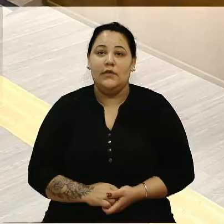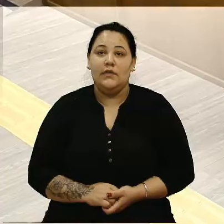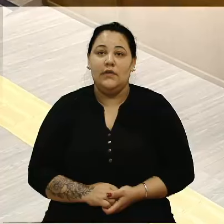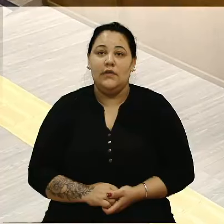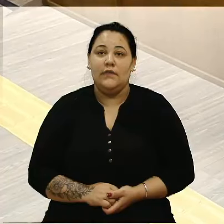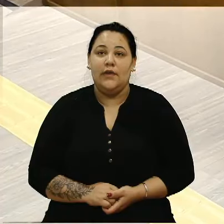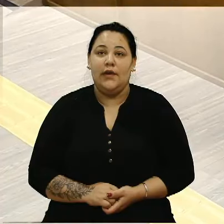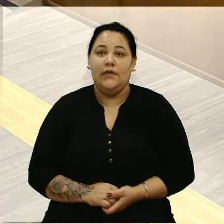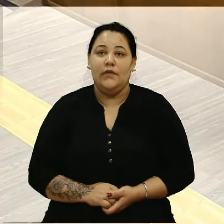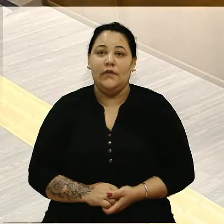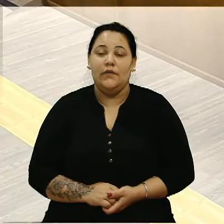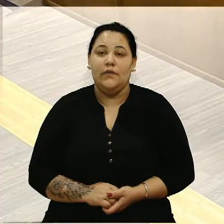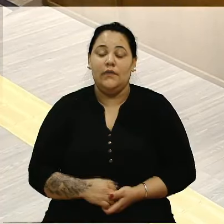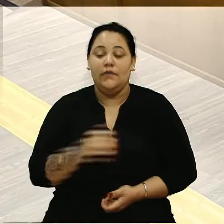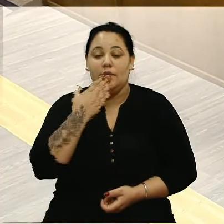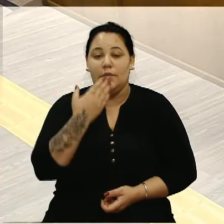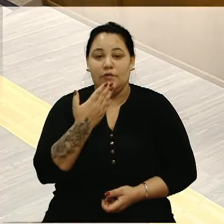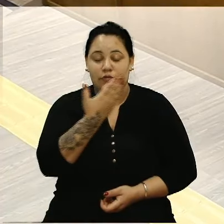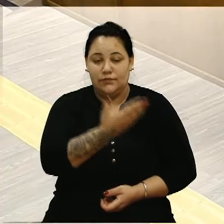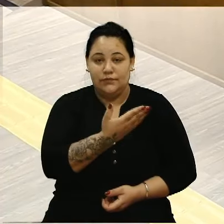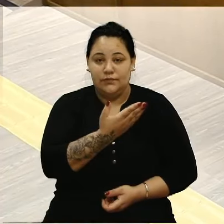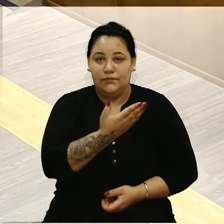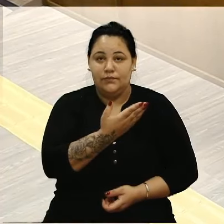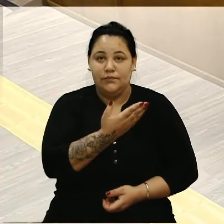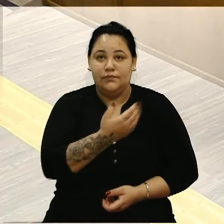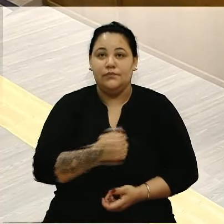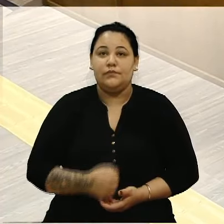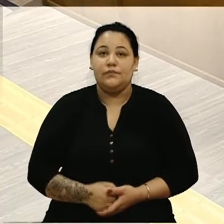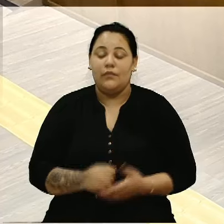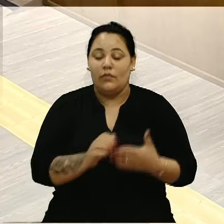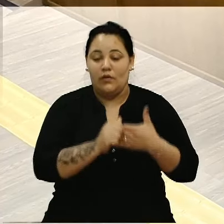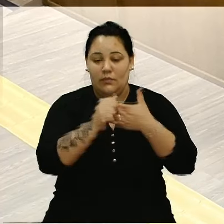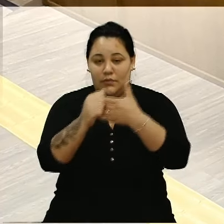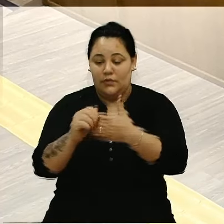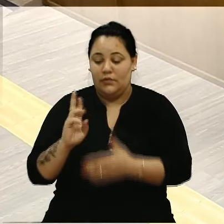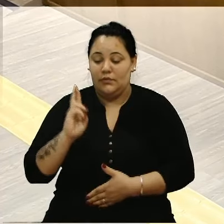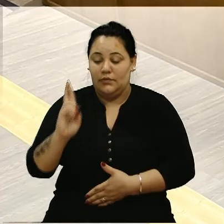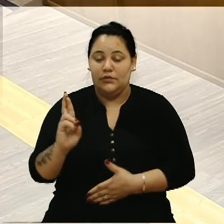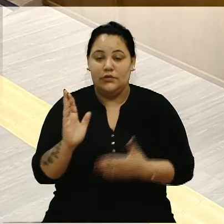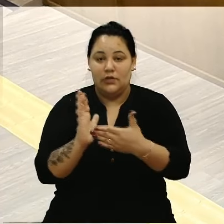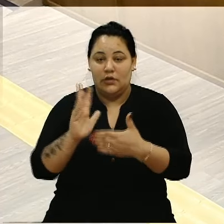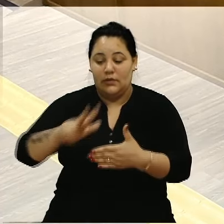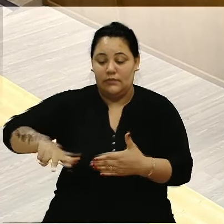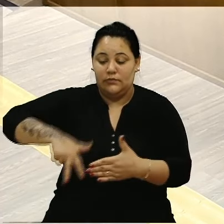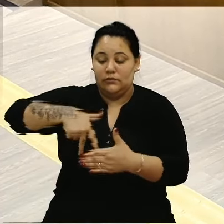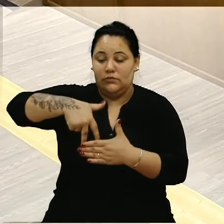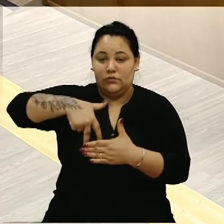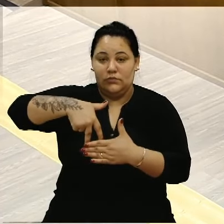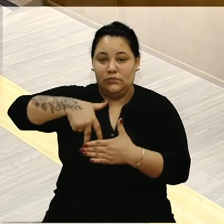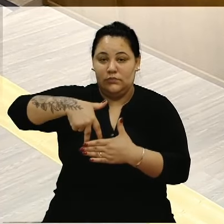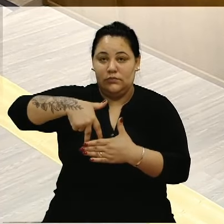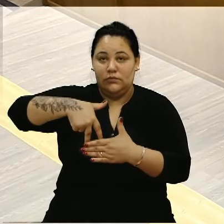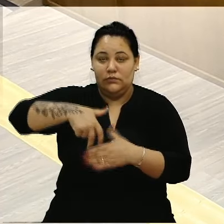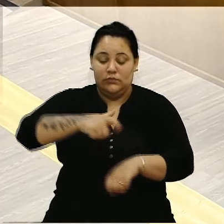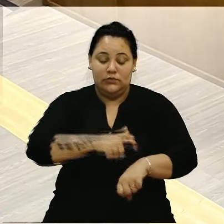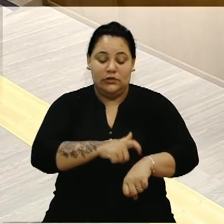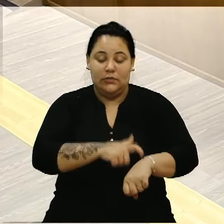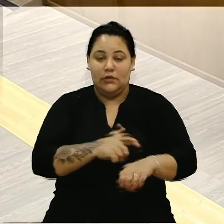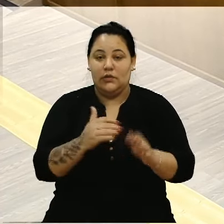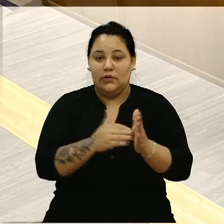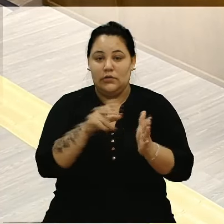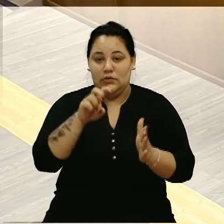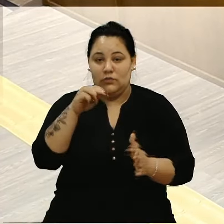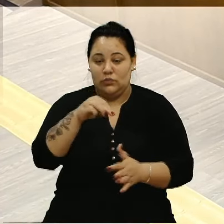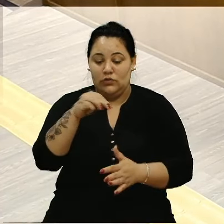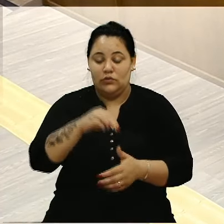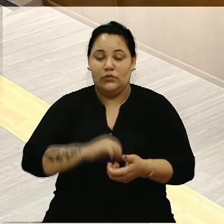Dito o vereador Lucas Gil, que acompanha a representante da Igreja Apostólica do Brasil até a tribuna para manifestação pelo tempo de